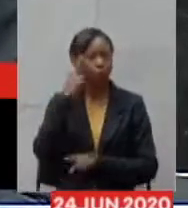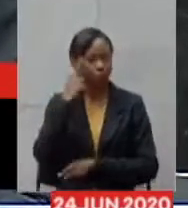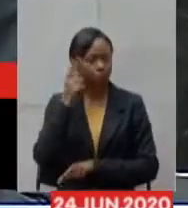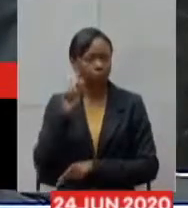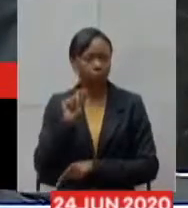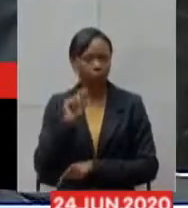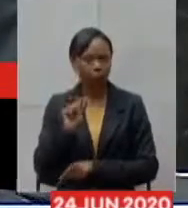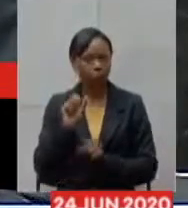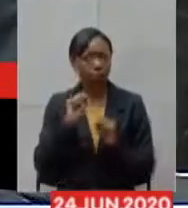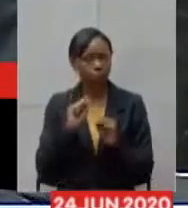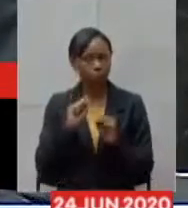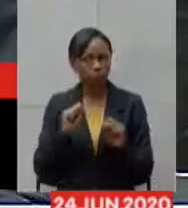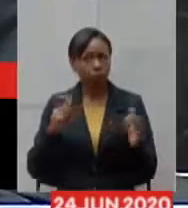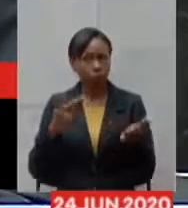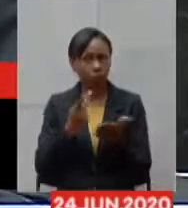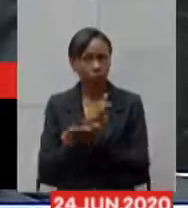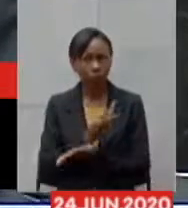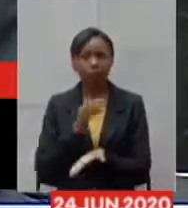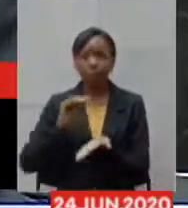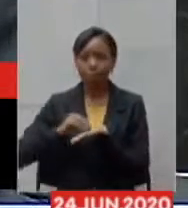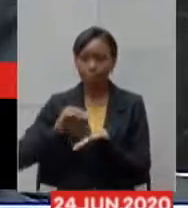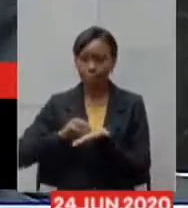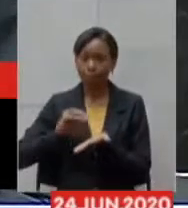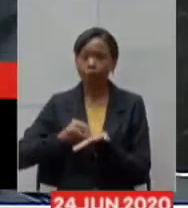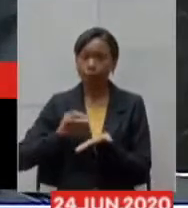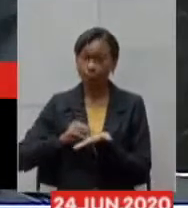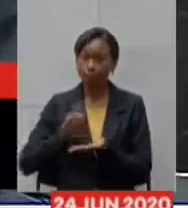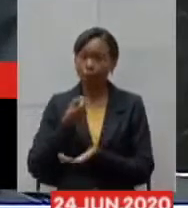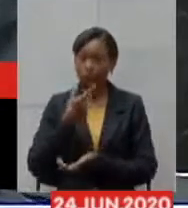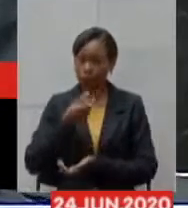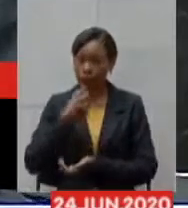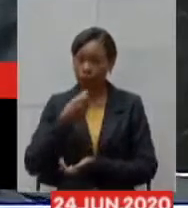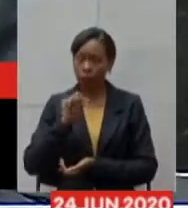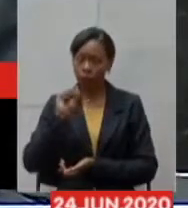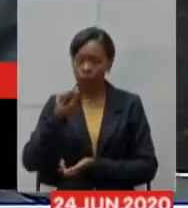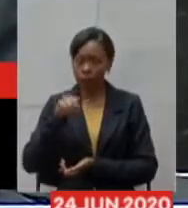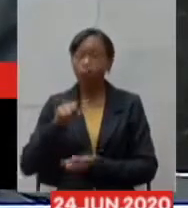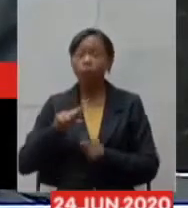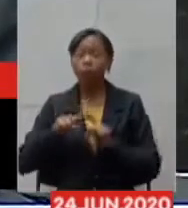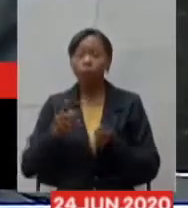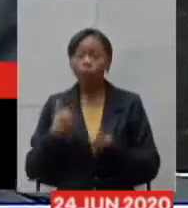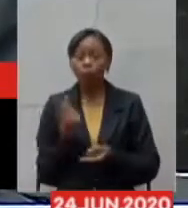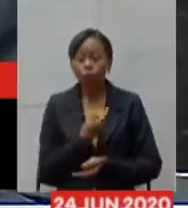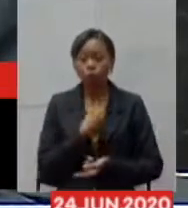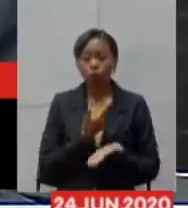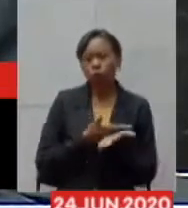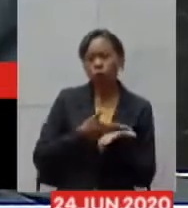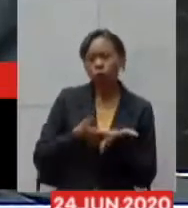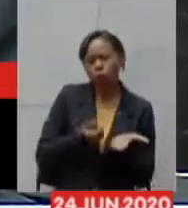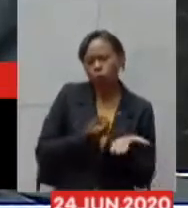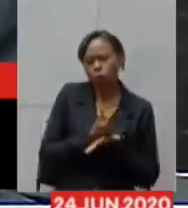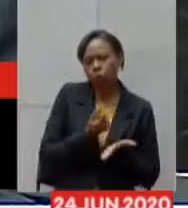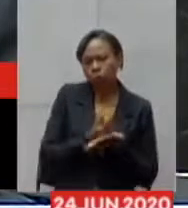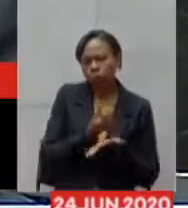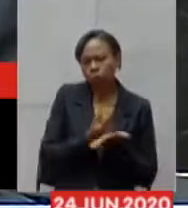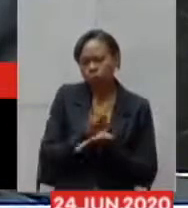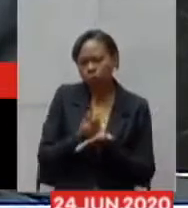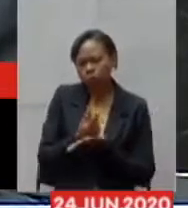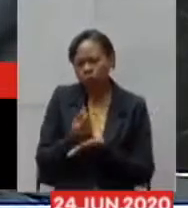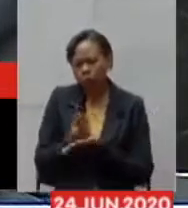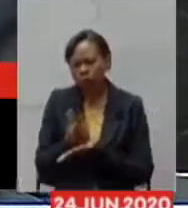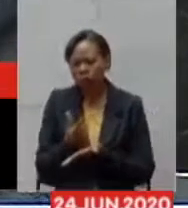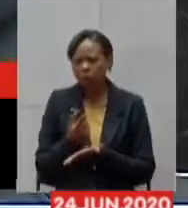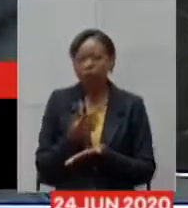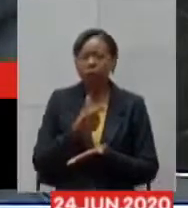algum grau de desabastecimento nós iniciamos um processo de compra através do